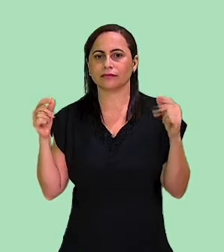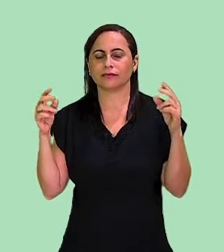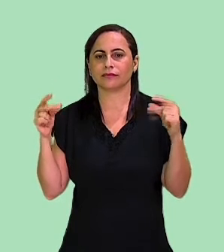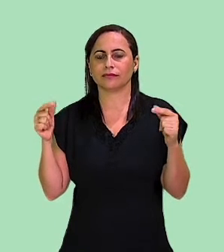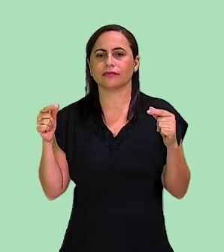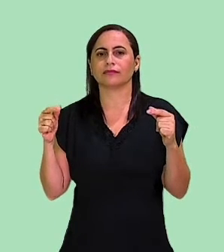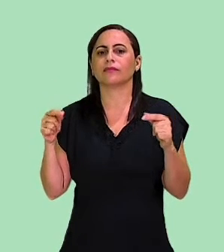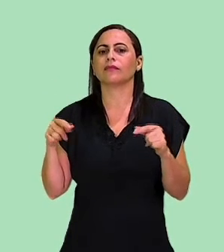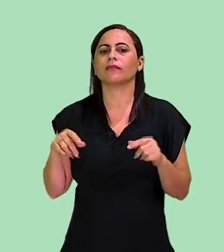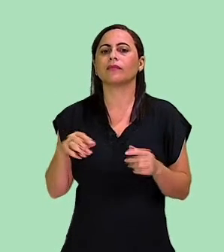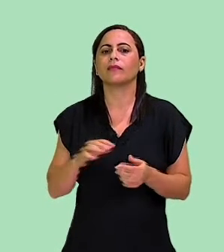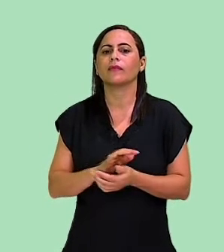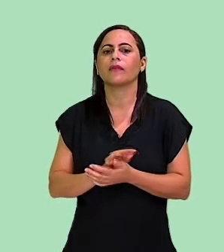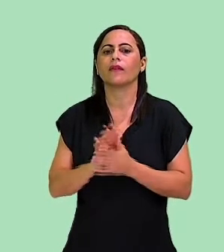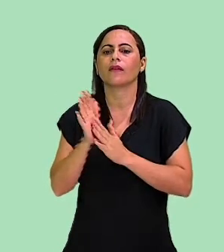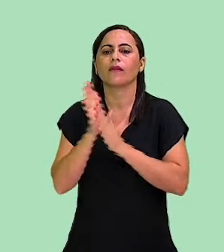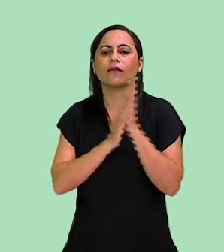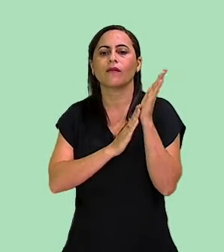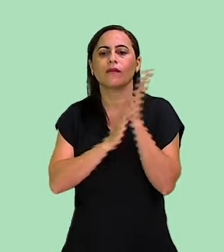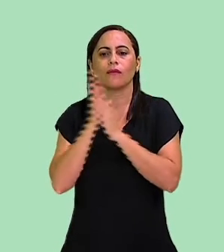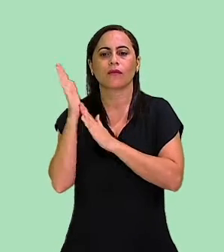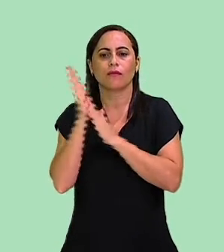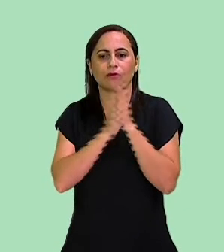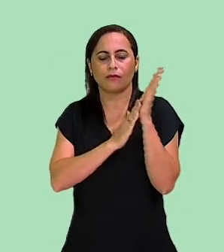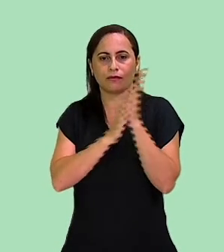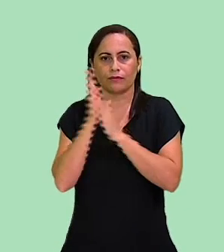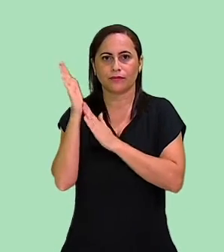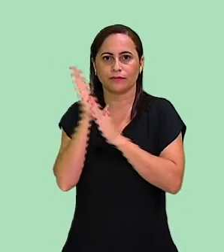Também, esfregar as mãos, ó.